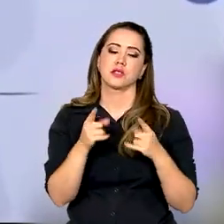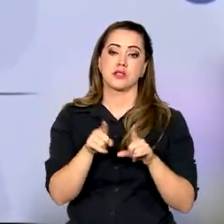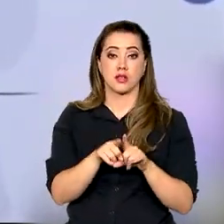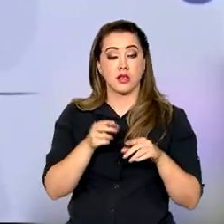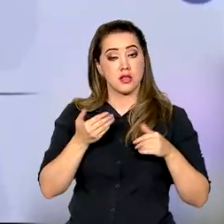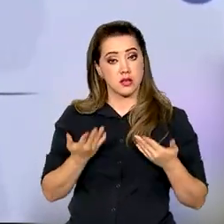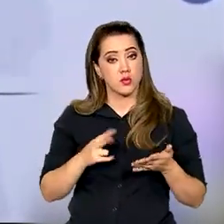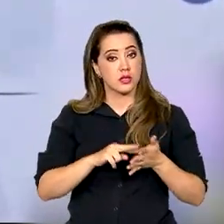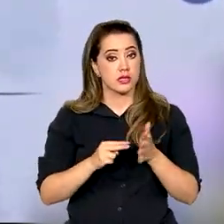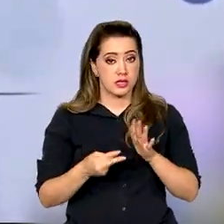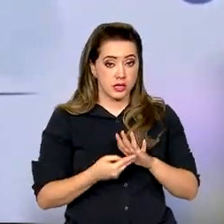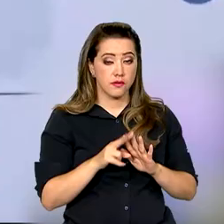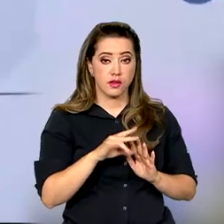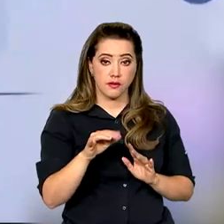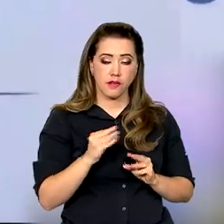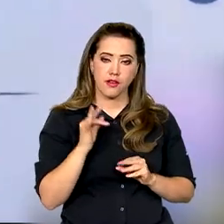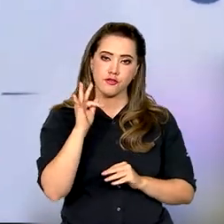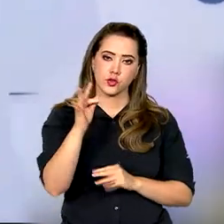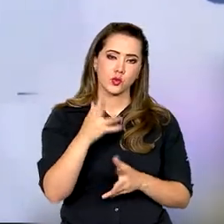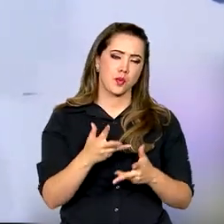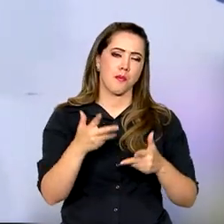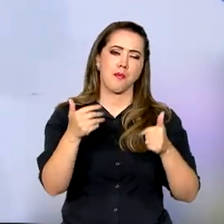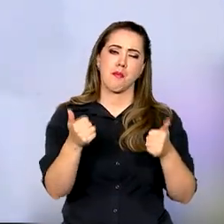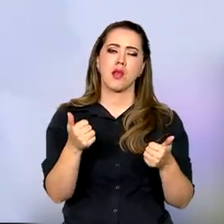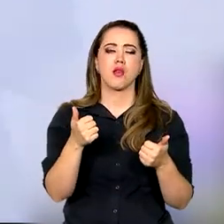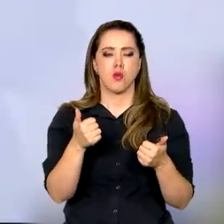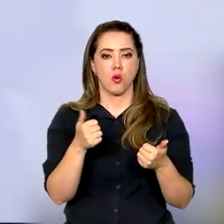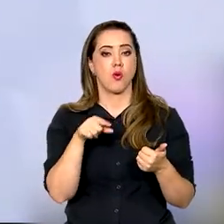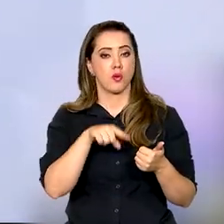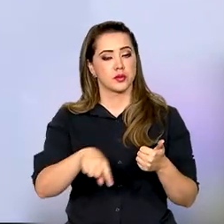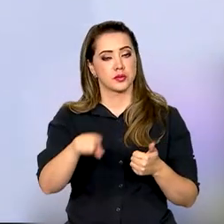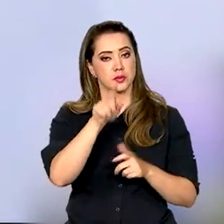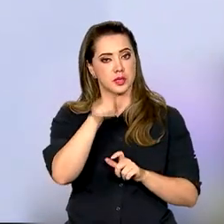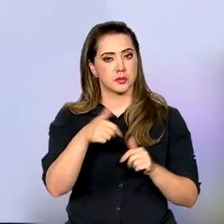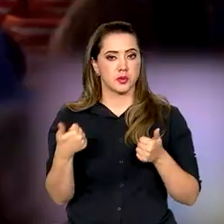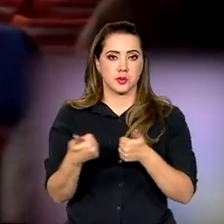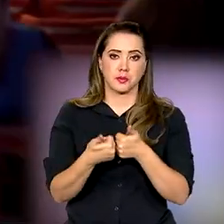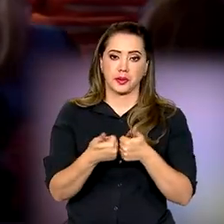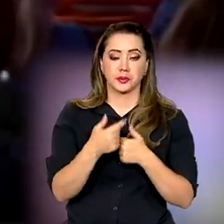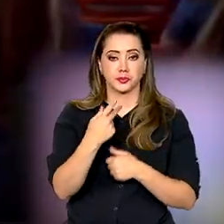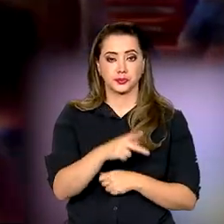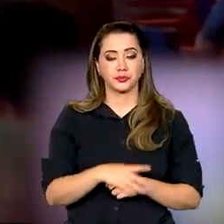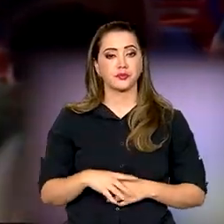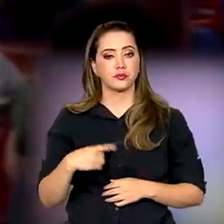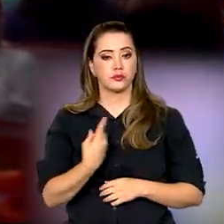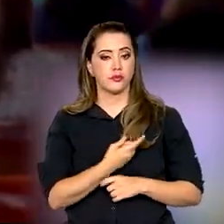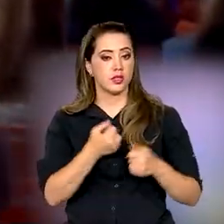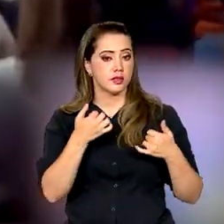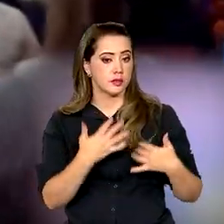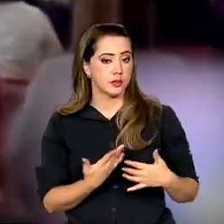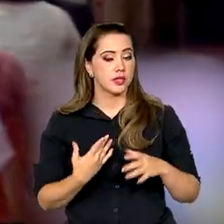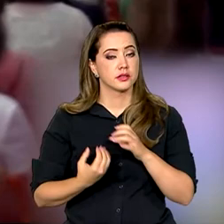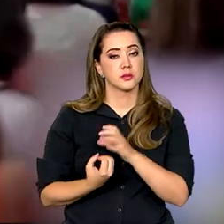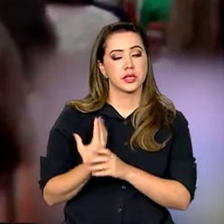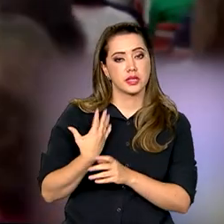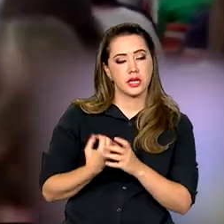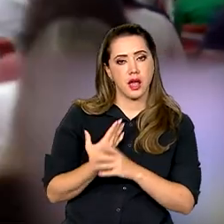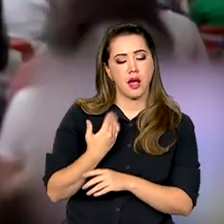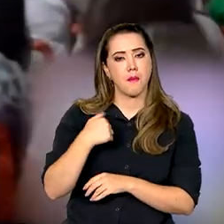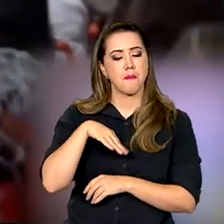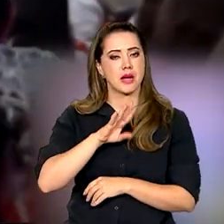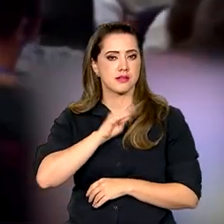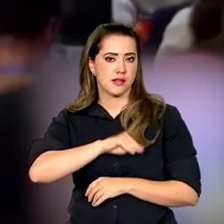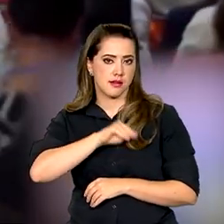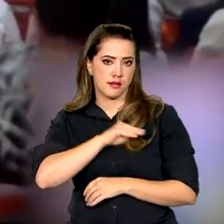Ou seja, ela também está garantindo um futuro melhor para quem está ali em volta dela. A gente está falando de gerar mais